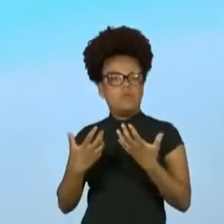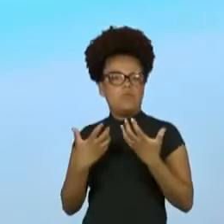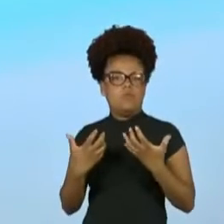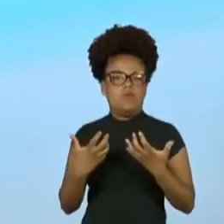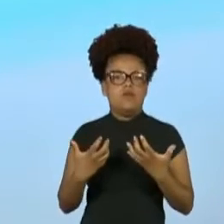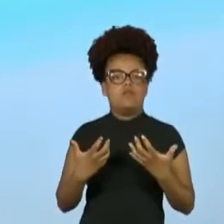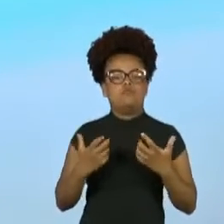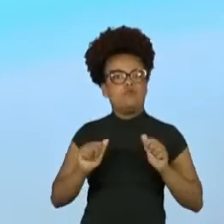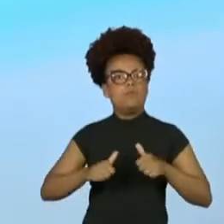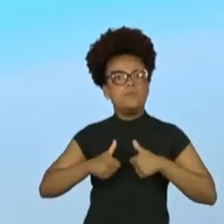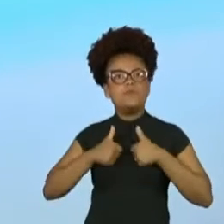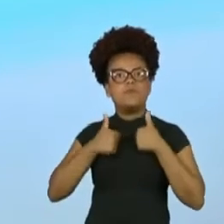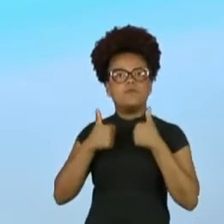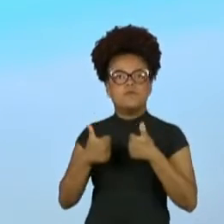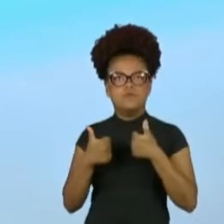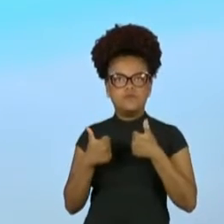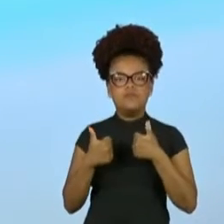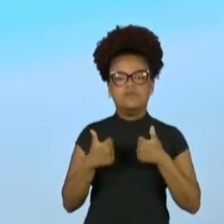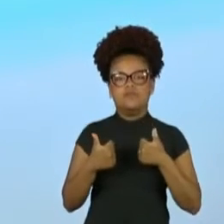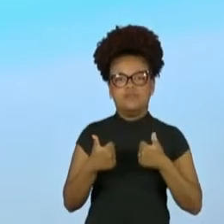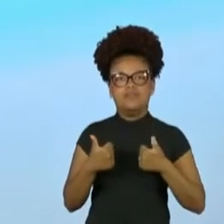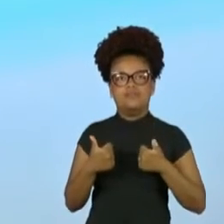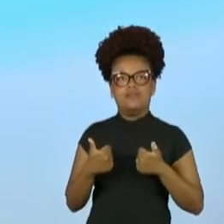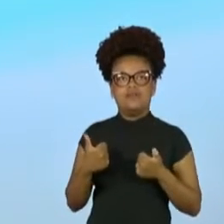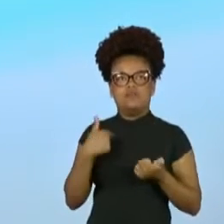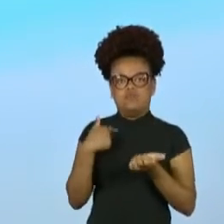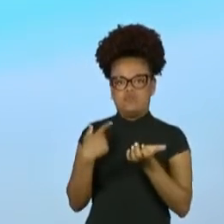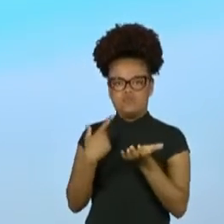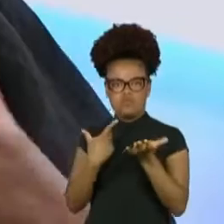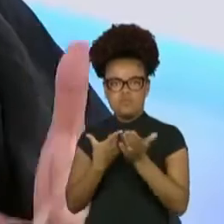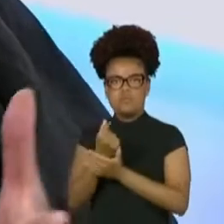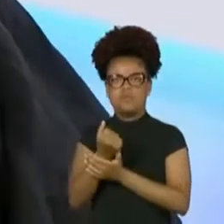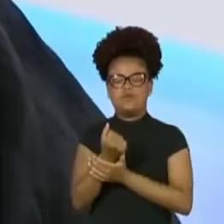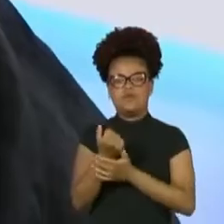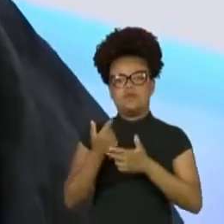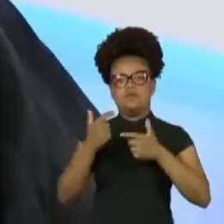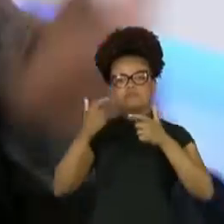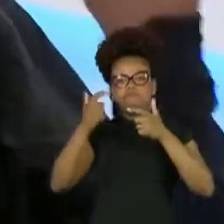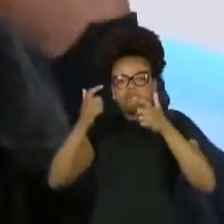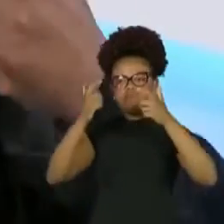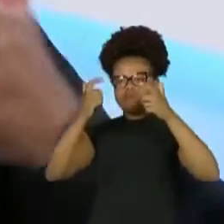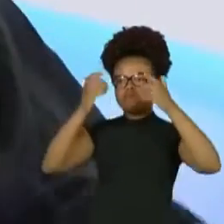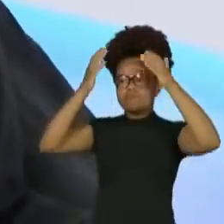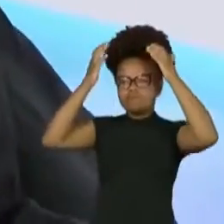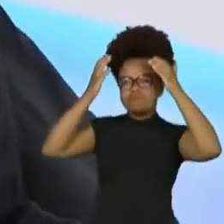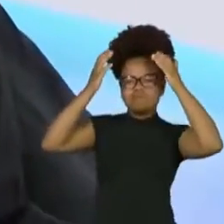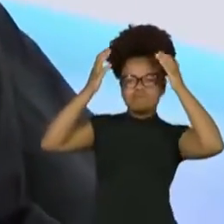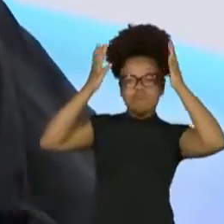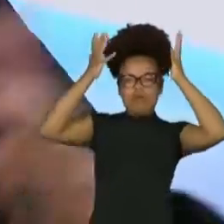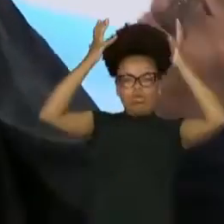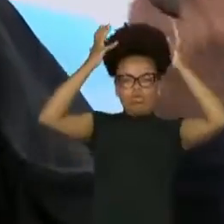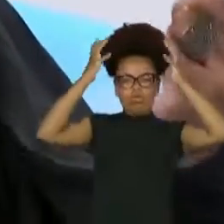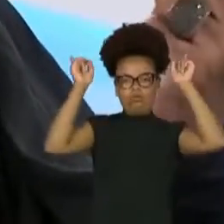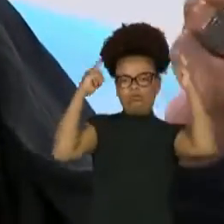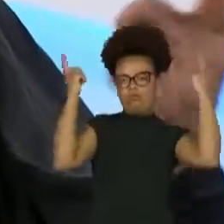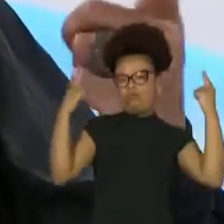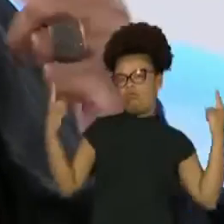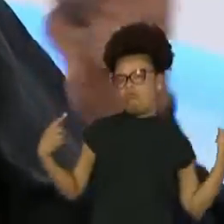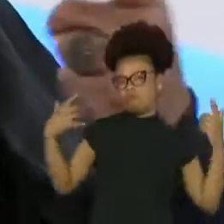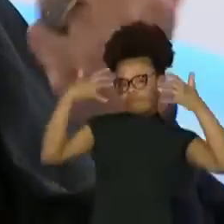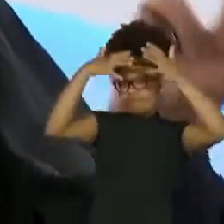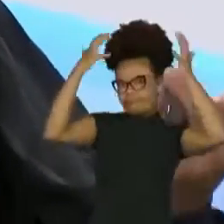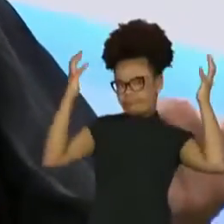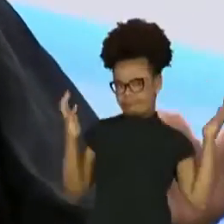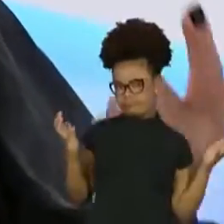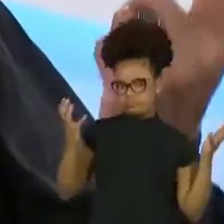eu passei, assim que eu pude, comprei uma peruca Chanel, que era o que estava na moda, usava uma peruca Chanel e cheguei até